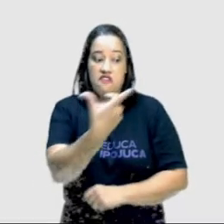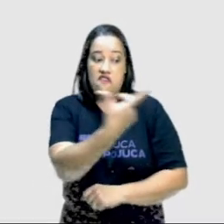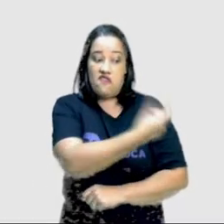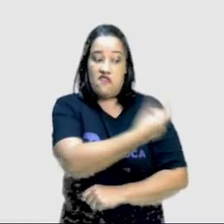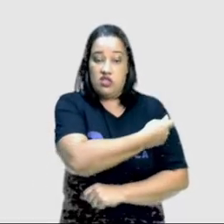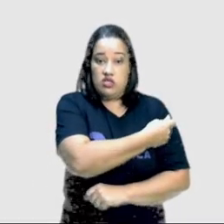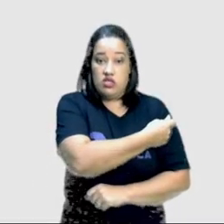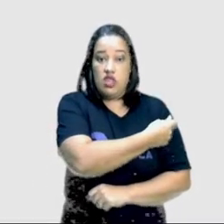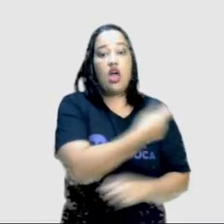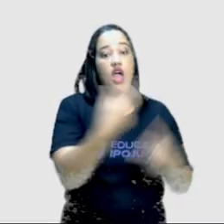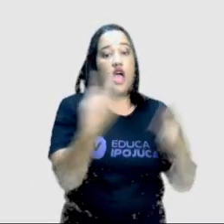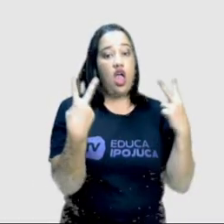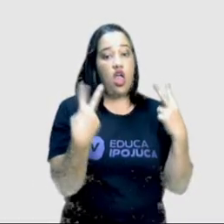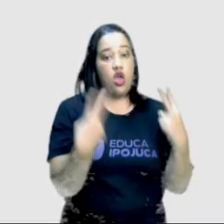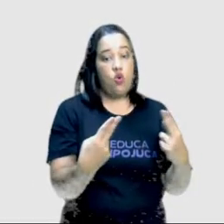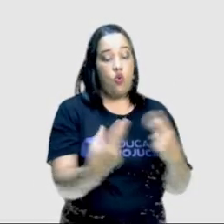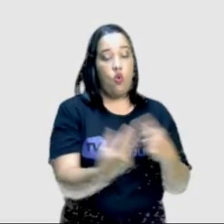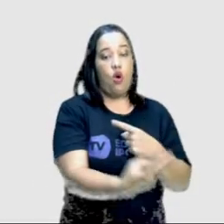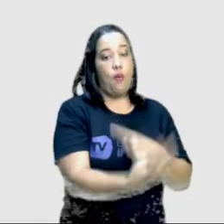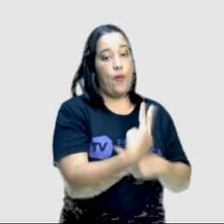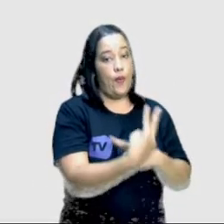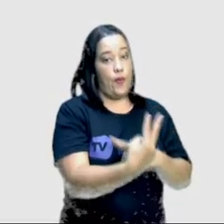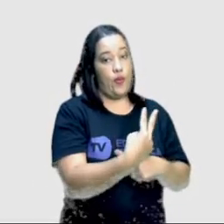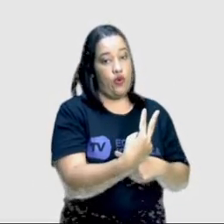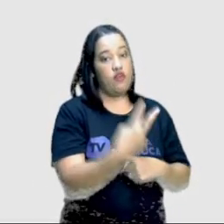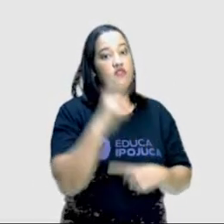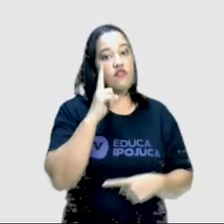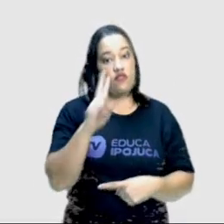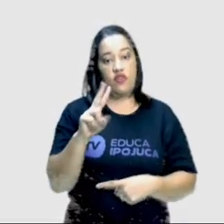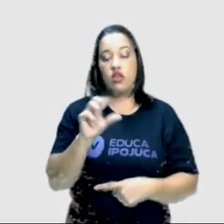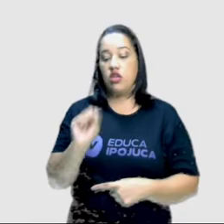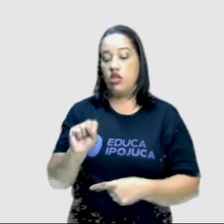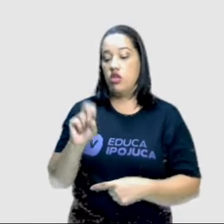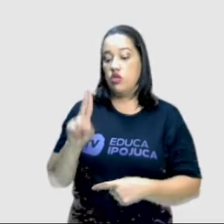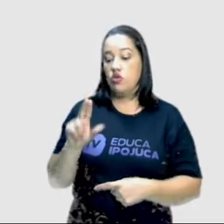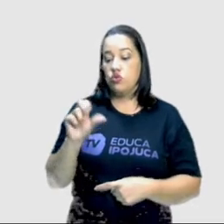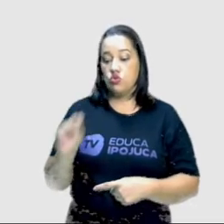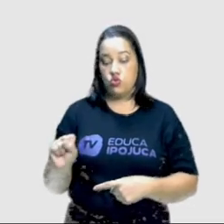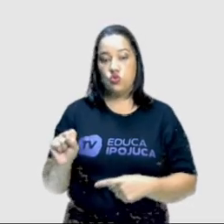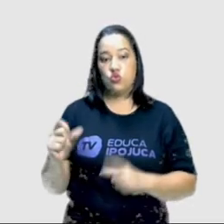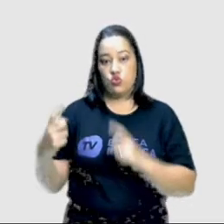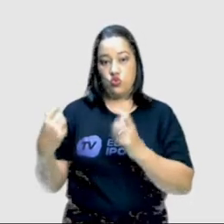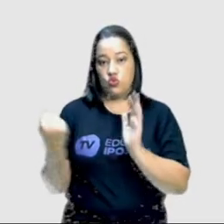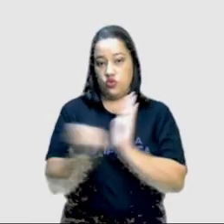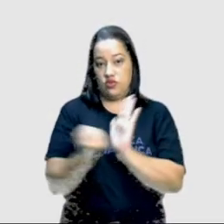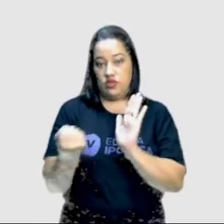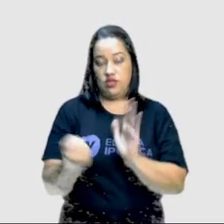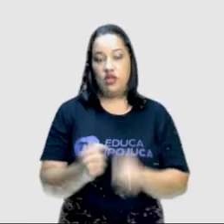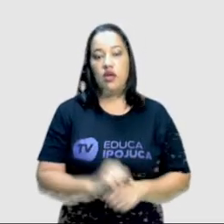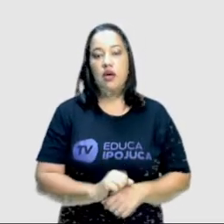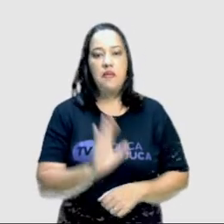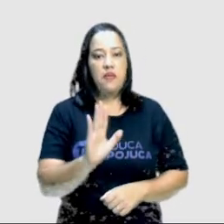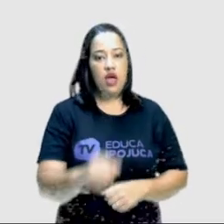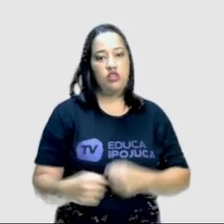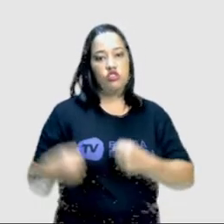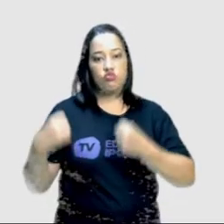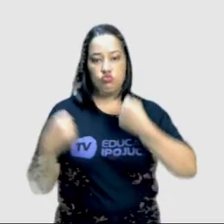proteger. Temos o sinal aqui do SUS. E quem é que está segurando esse escudo?